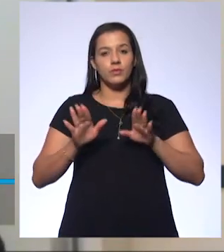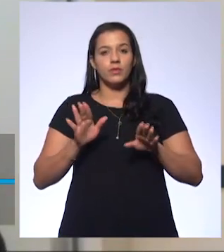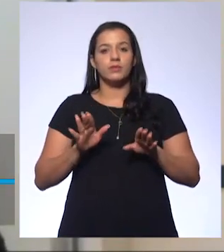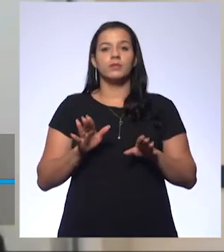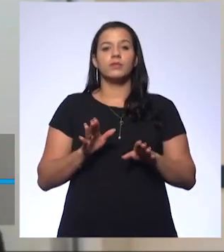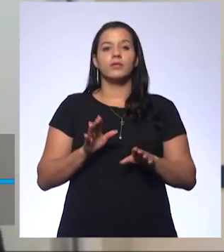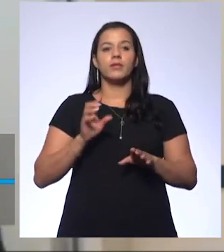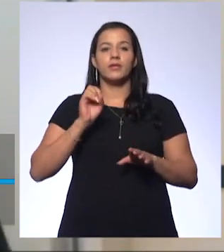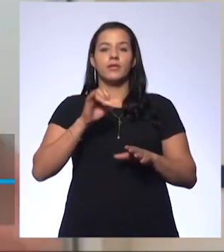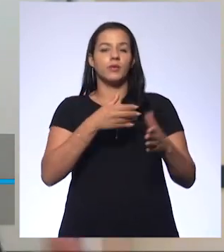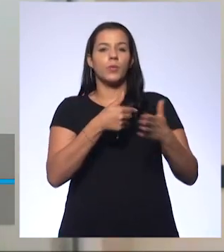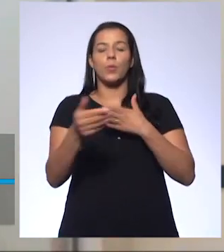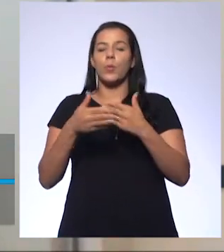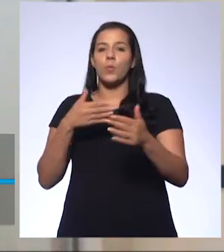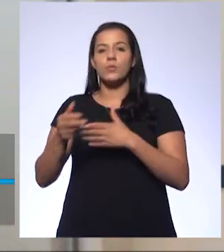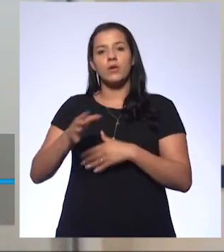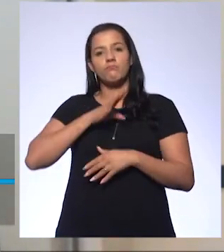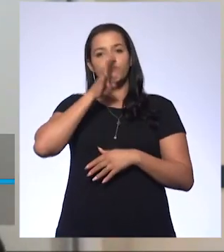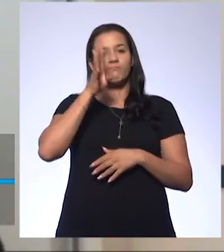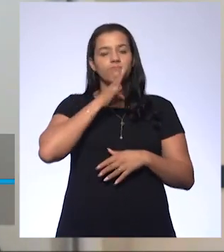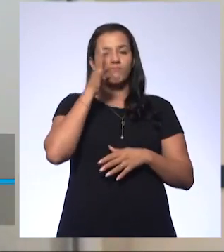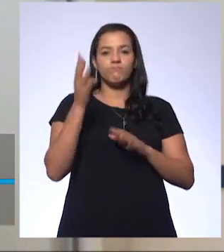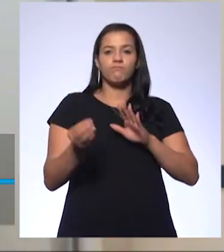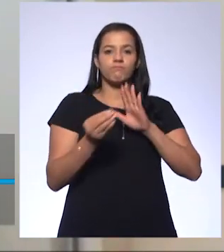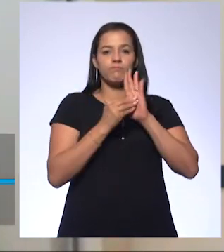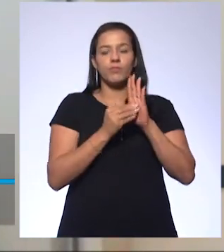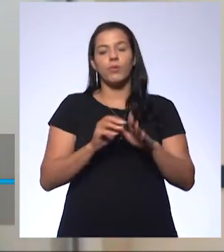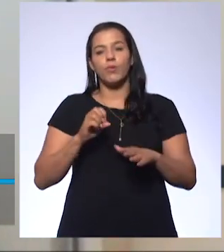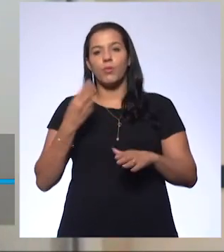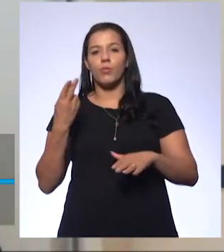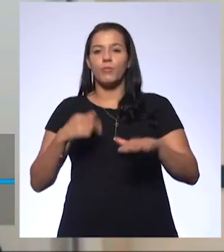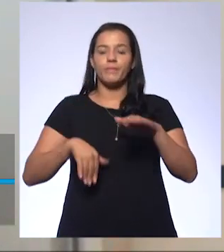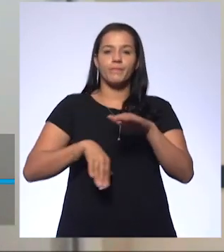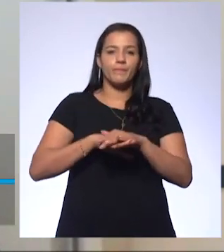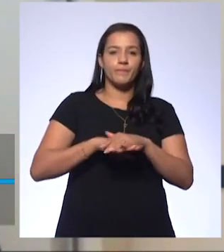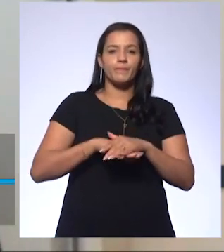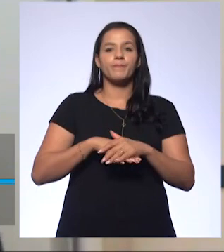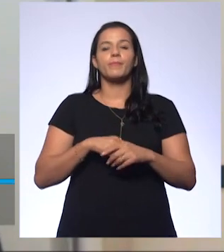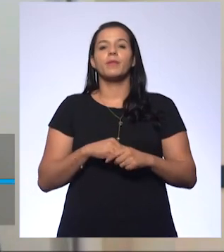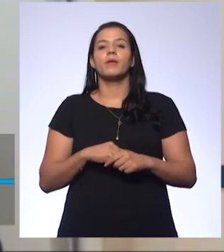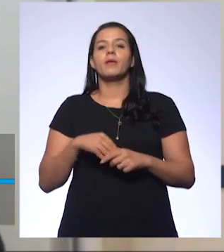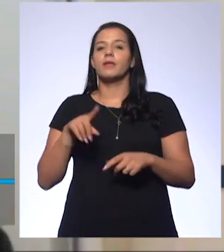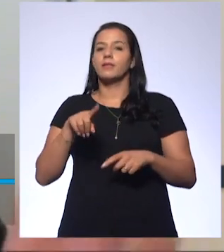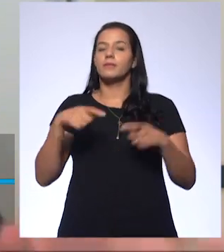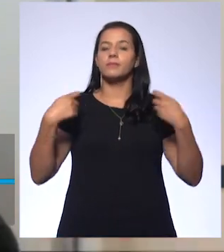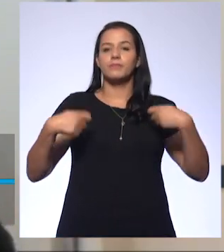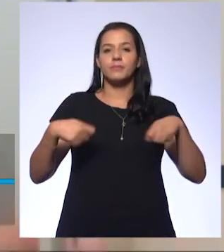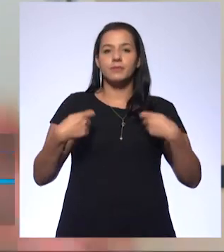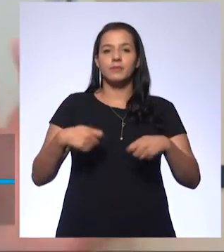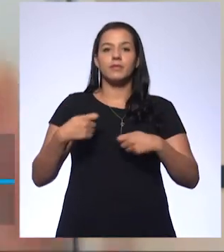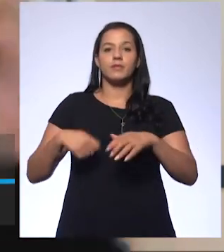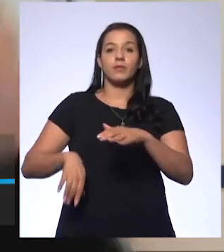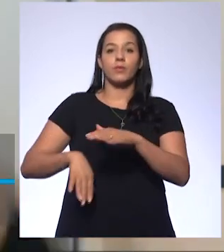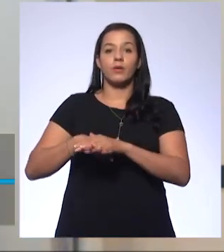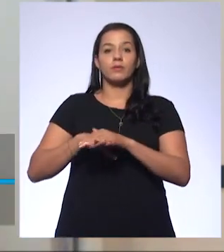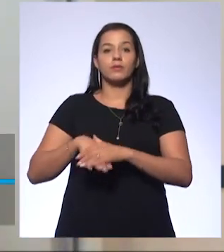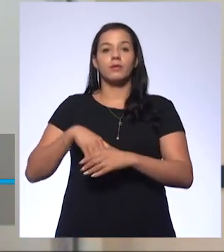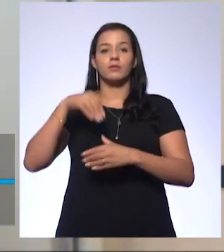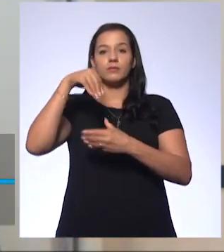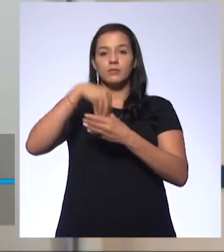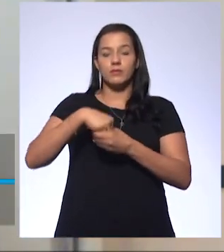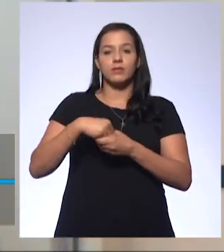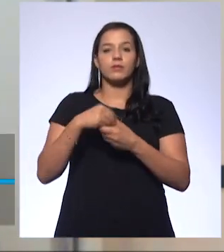é colocado de qualquer maneira, não é armazenado de qualquer forma. Então, ele tem que ser armazenado dentro de uma